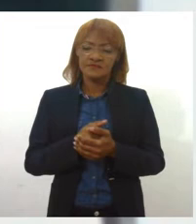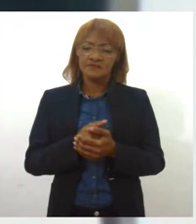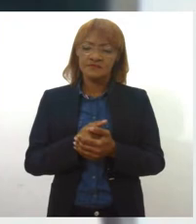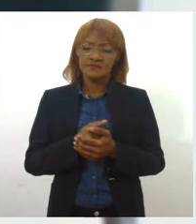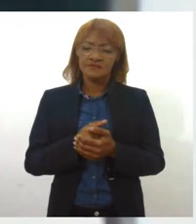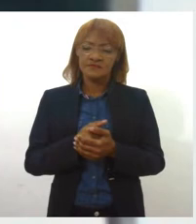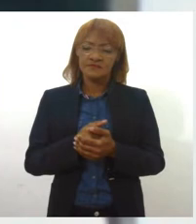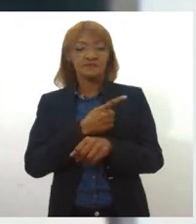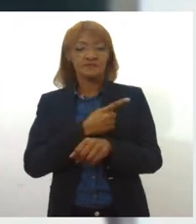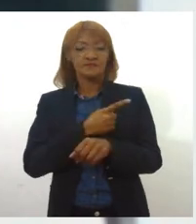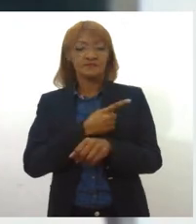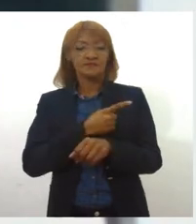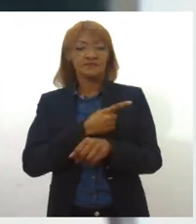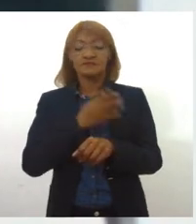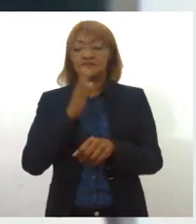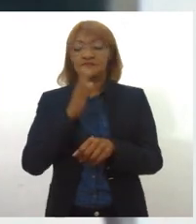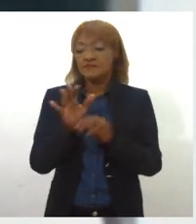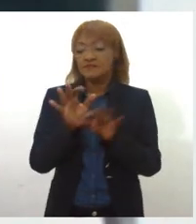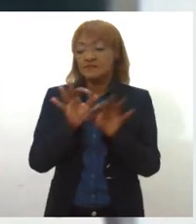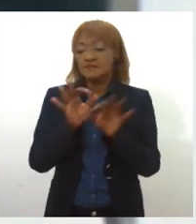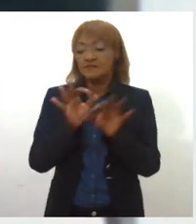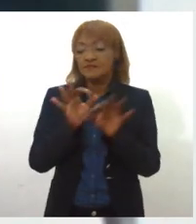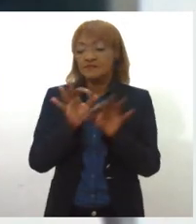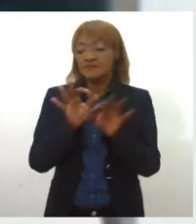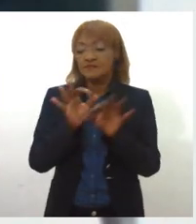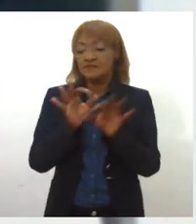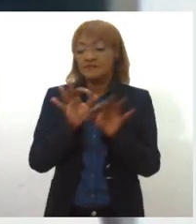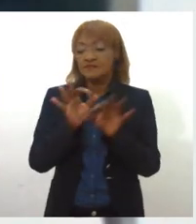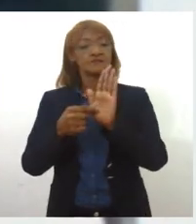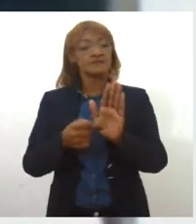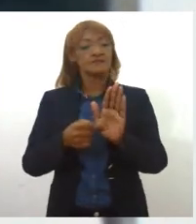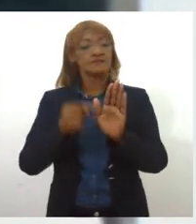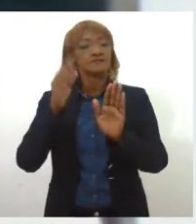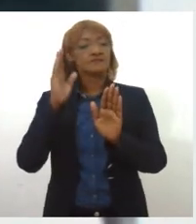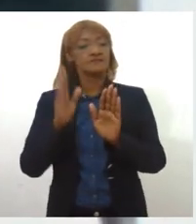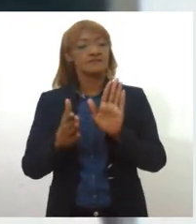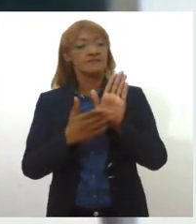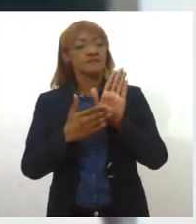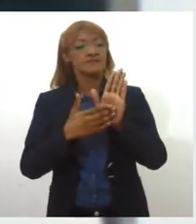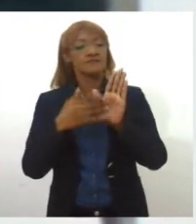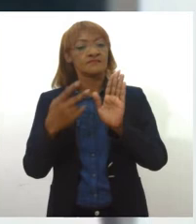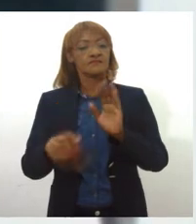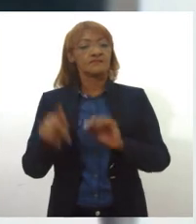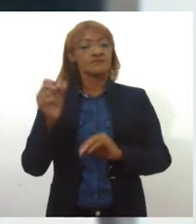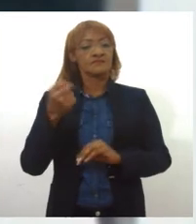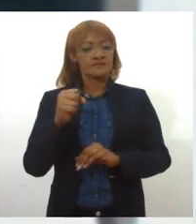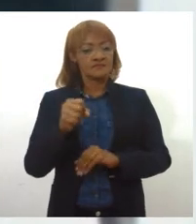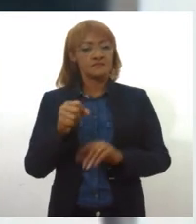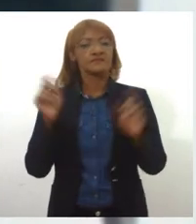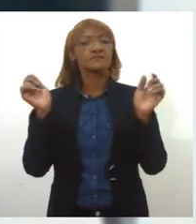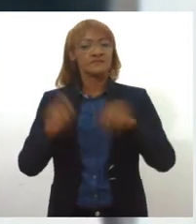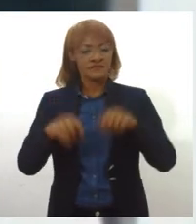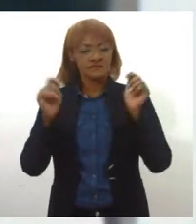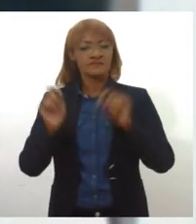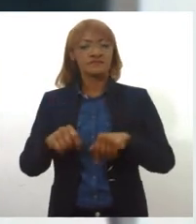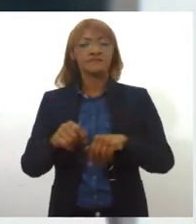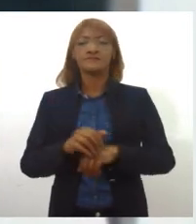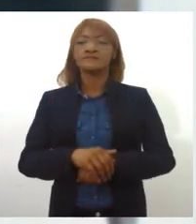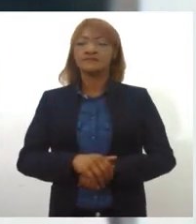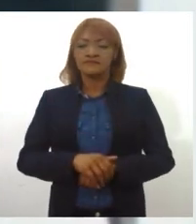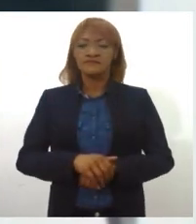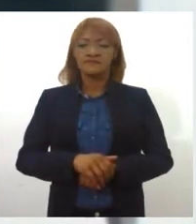trabalhando nisso daí para apresentar o Comitê Olímpico a nossa proposta de que Sergipe tem sim condições de sediar um evento dessa magnitude,